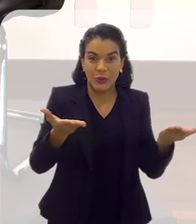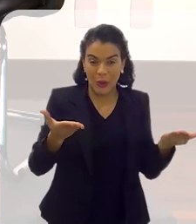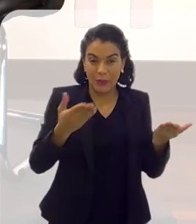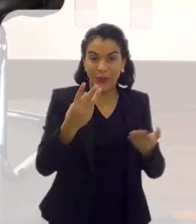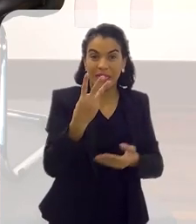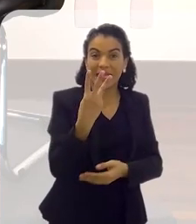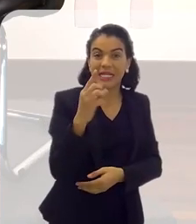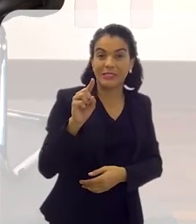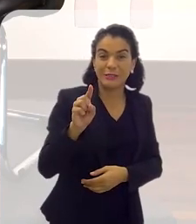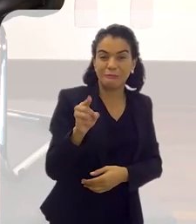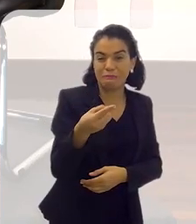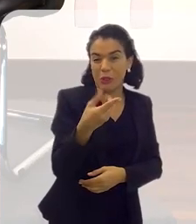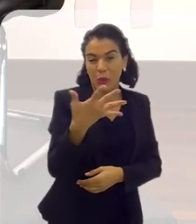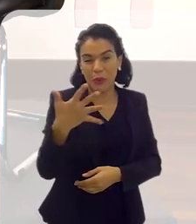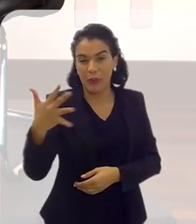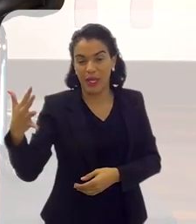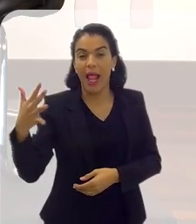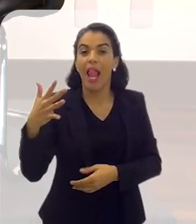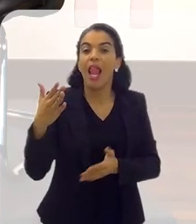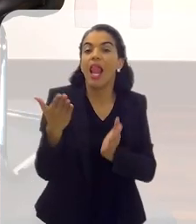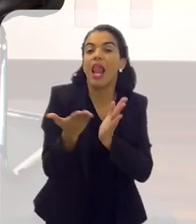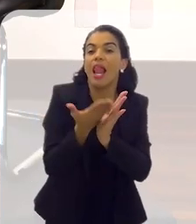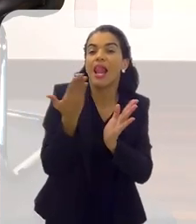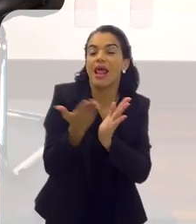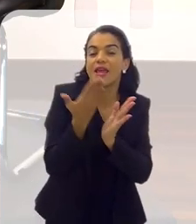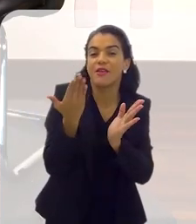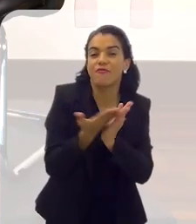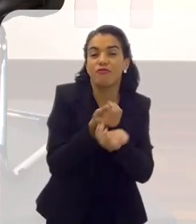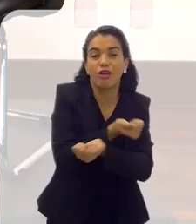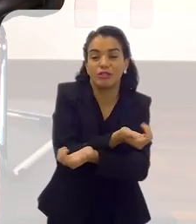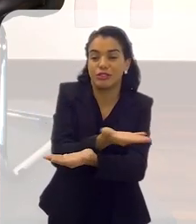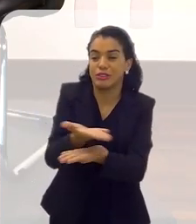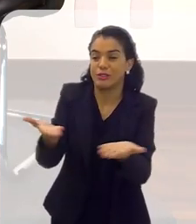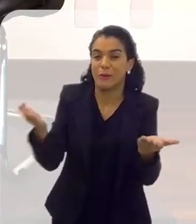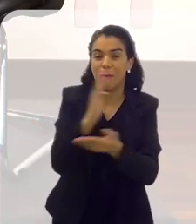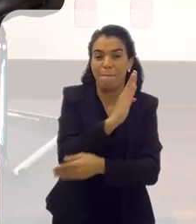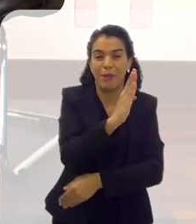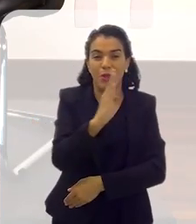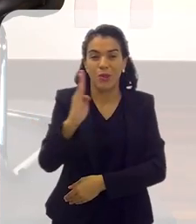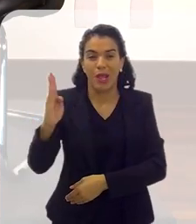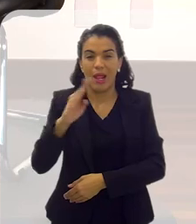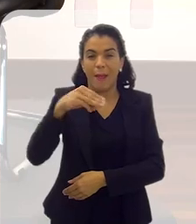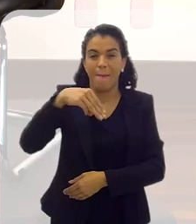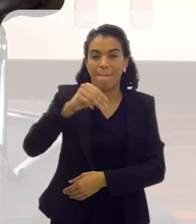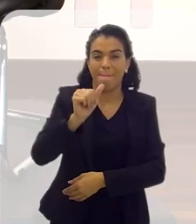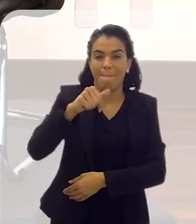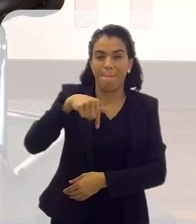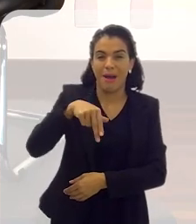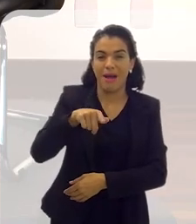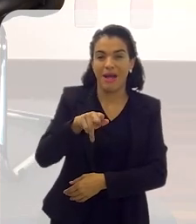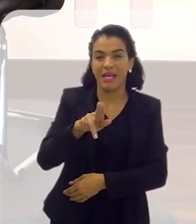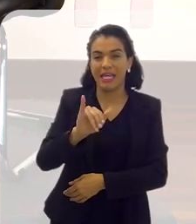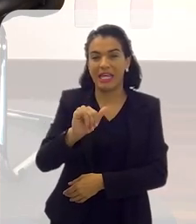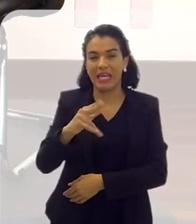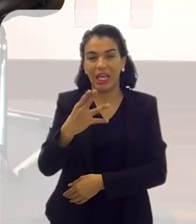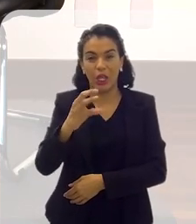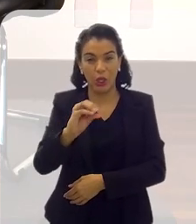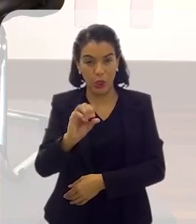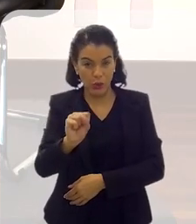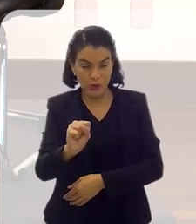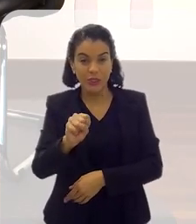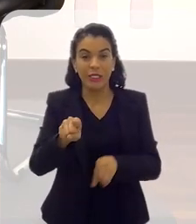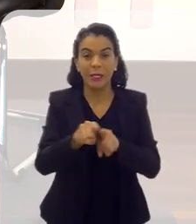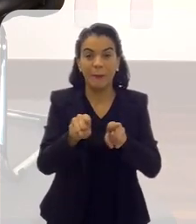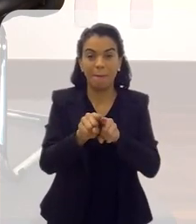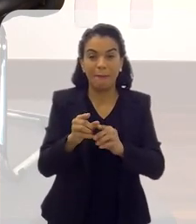fizemos uma doação de três mil e poucos livros e foi distribuída entre a Biblioteca de Manguinhos e